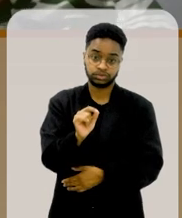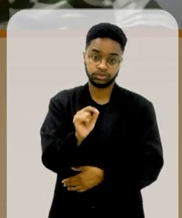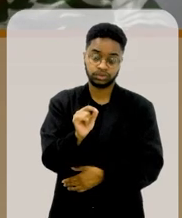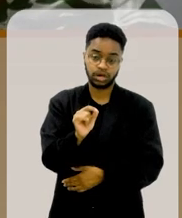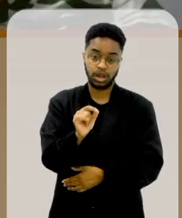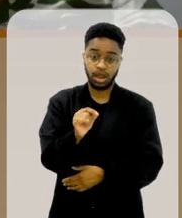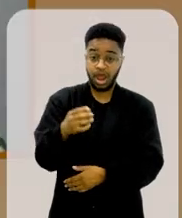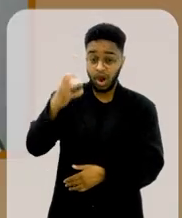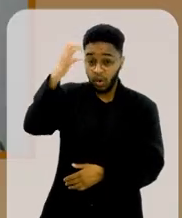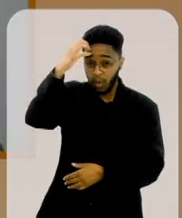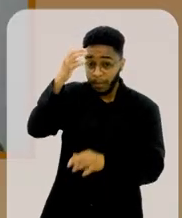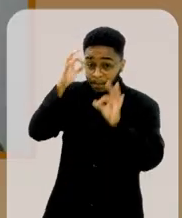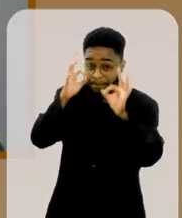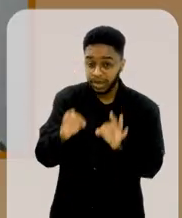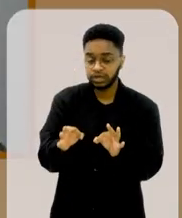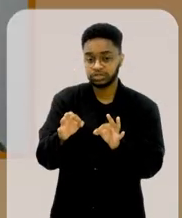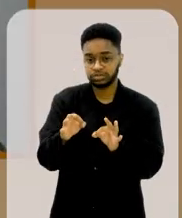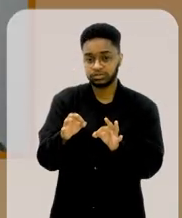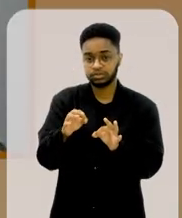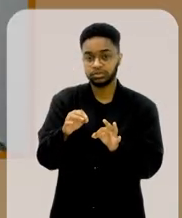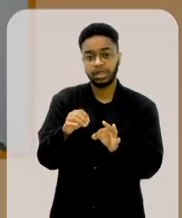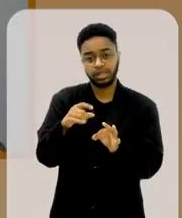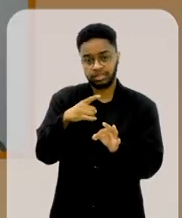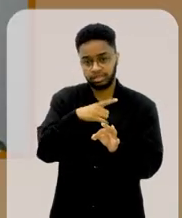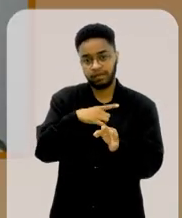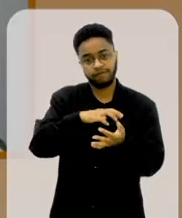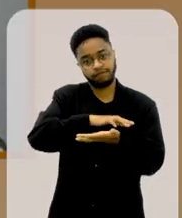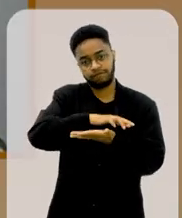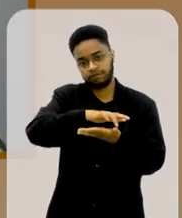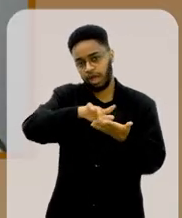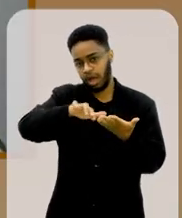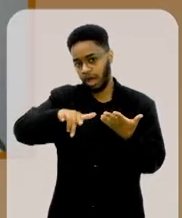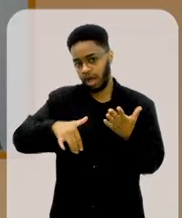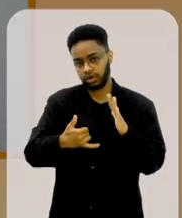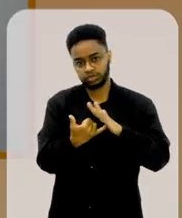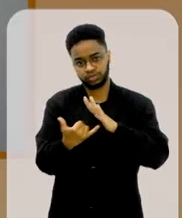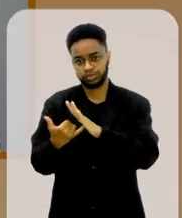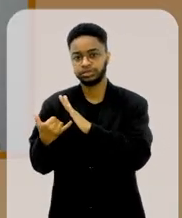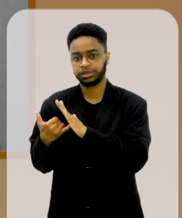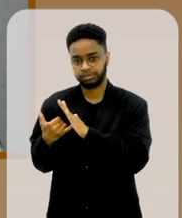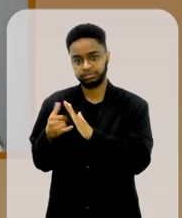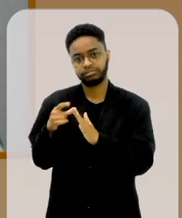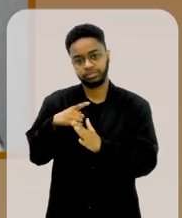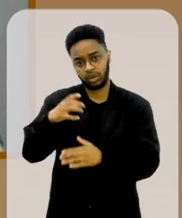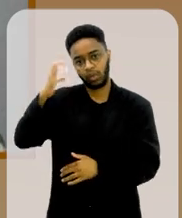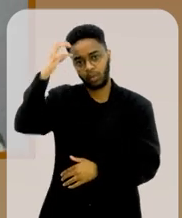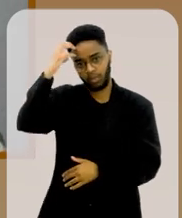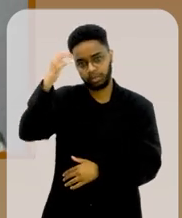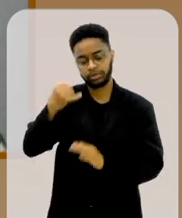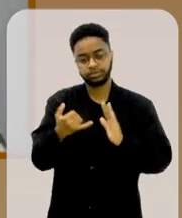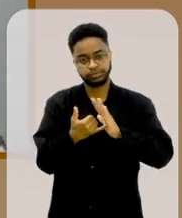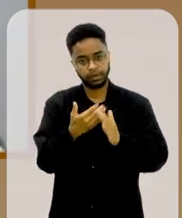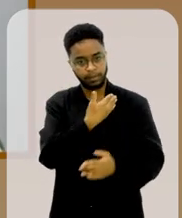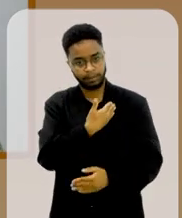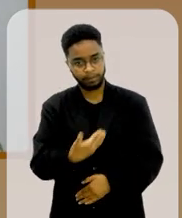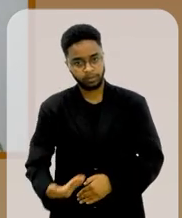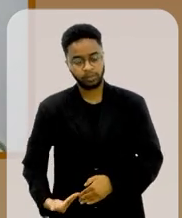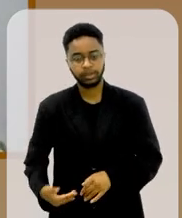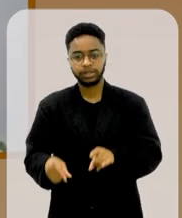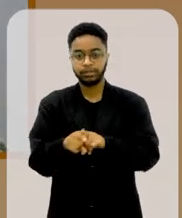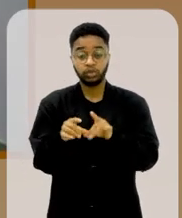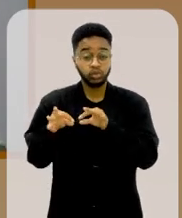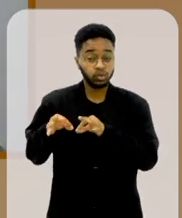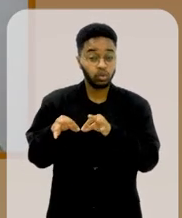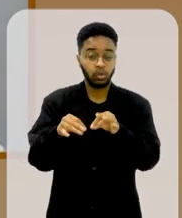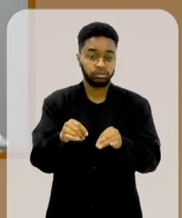que a meia-culpa está nas costas de muitas instituições públicas, todas